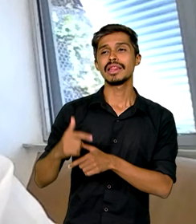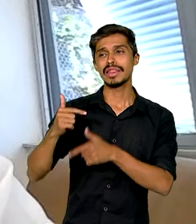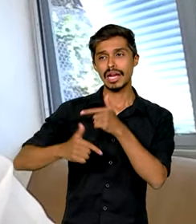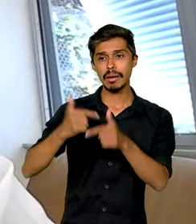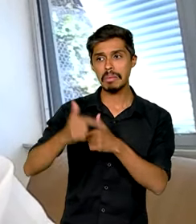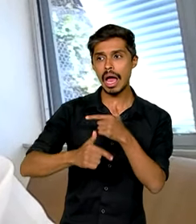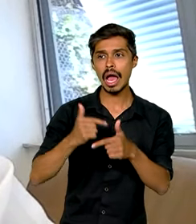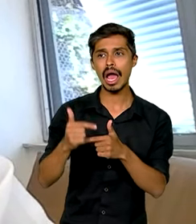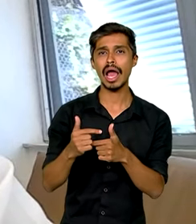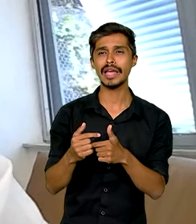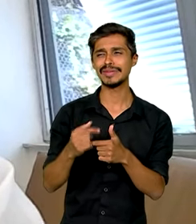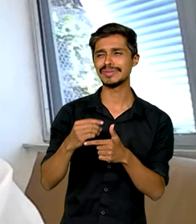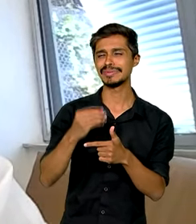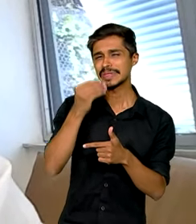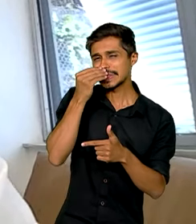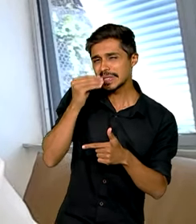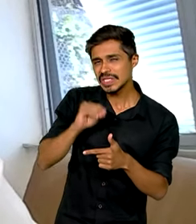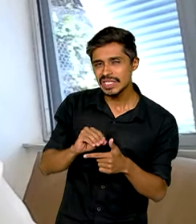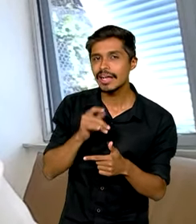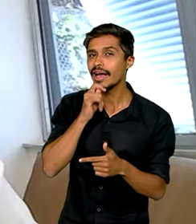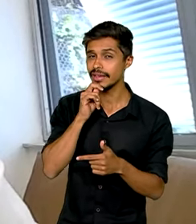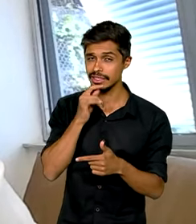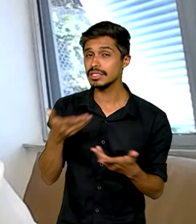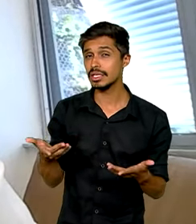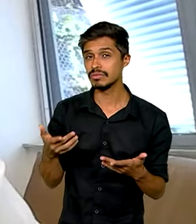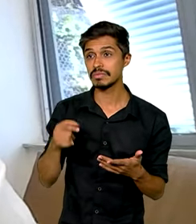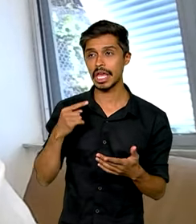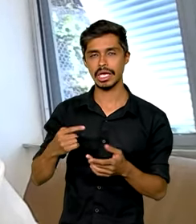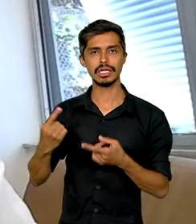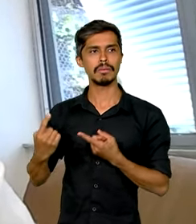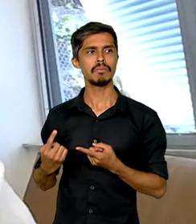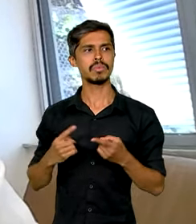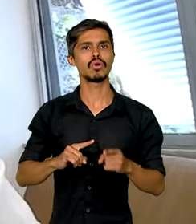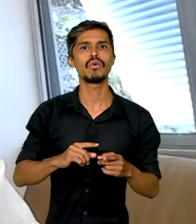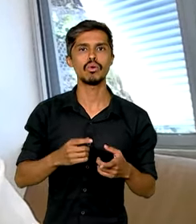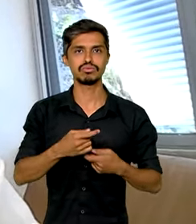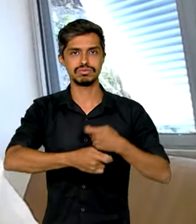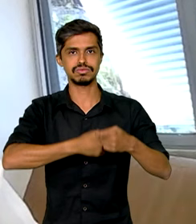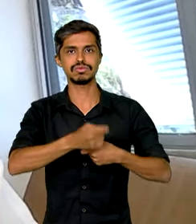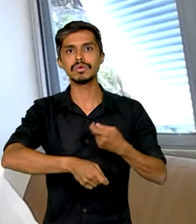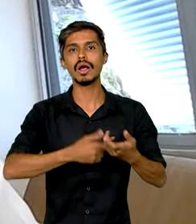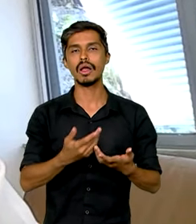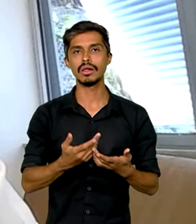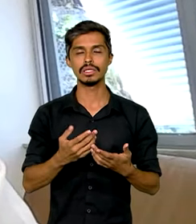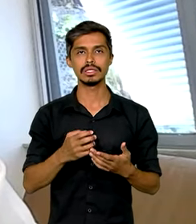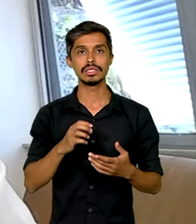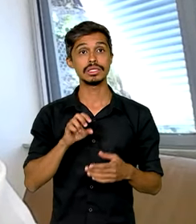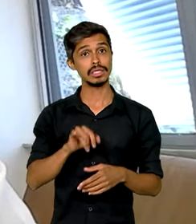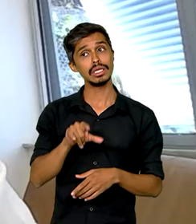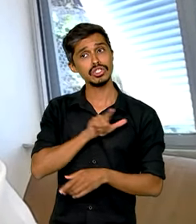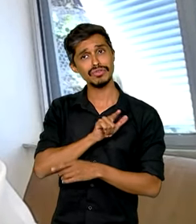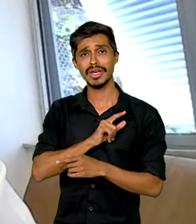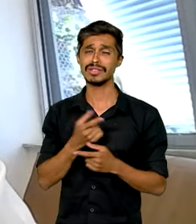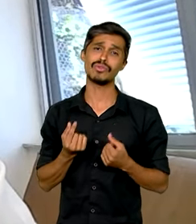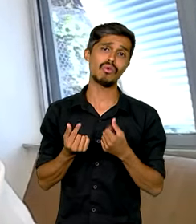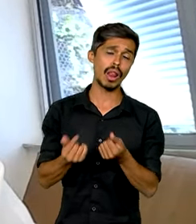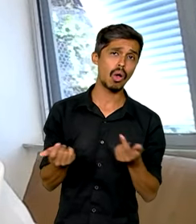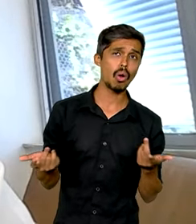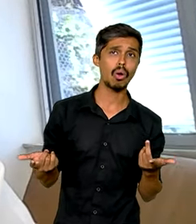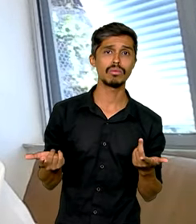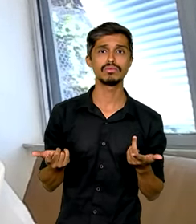impactaria de forma monetária, né? Caso ele tivesse um valor